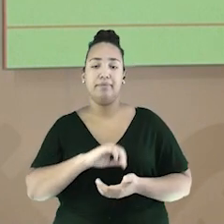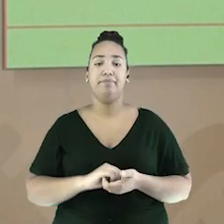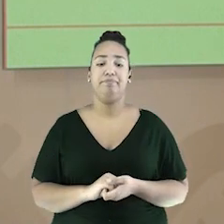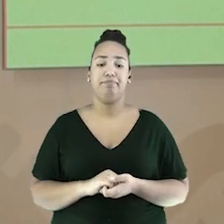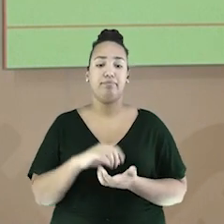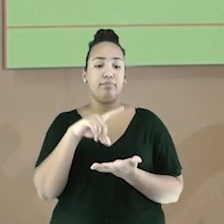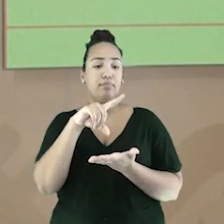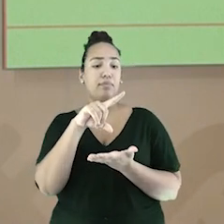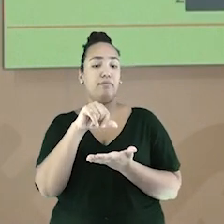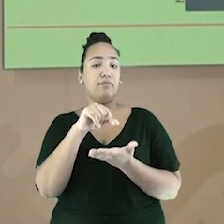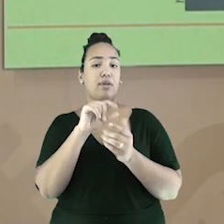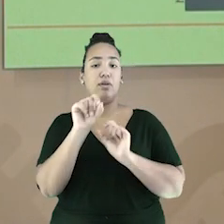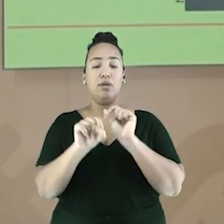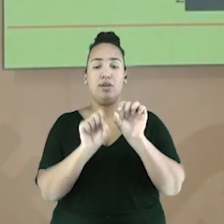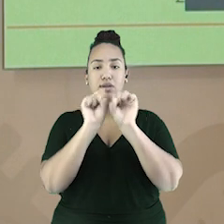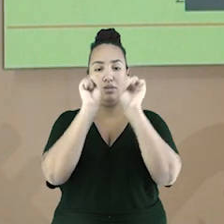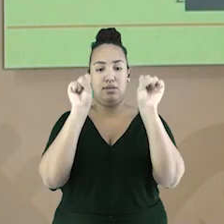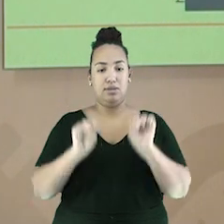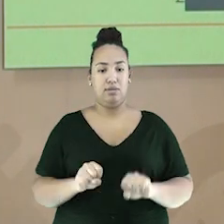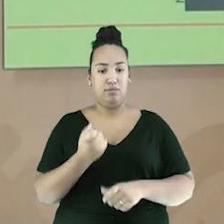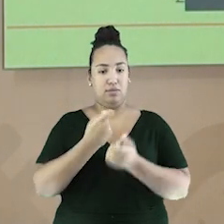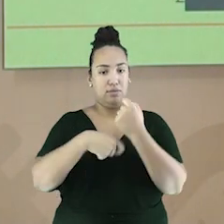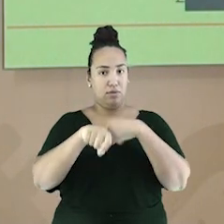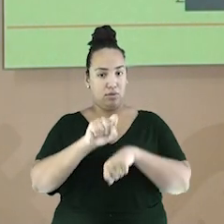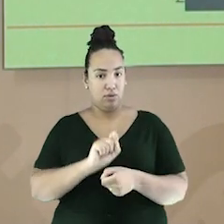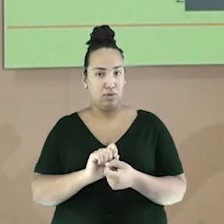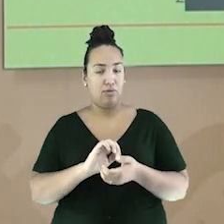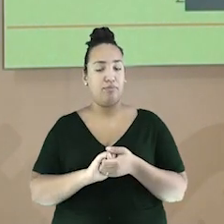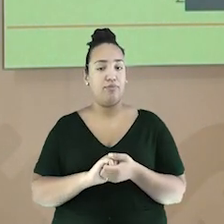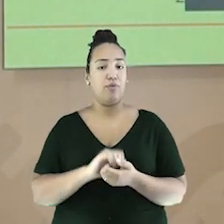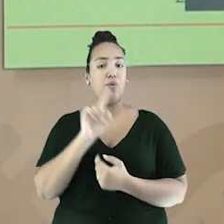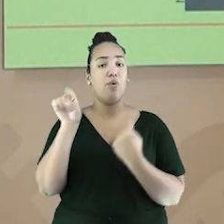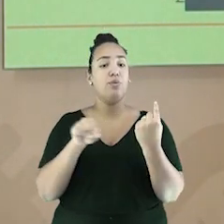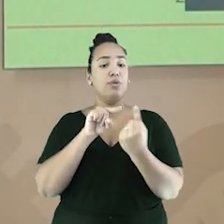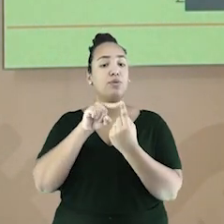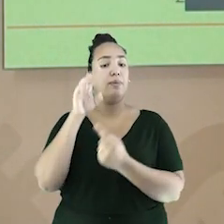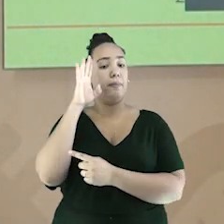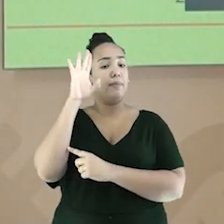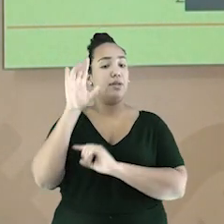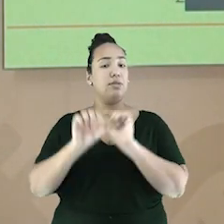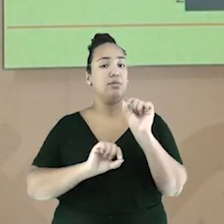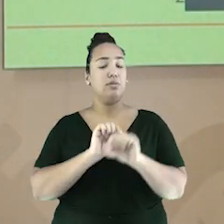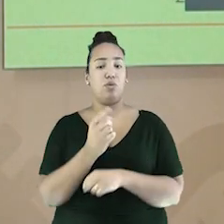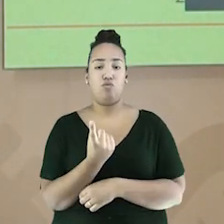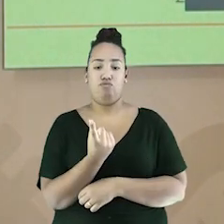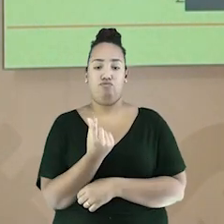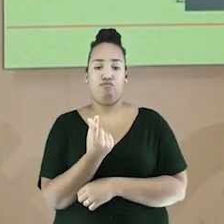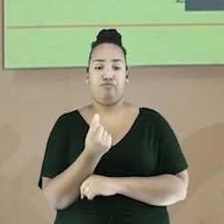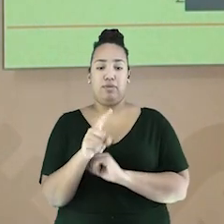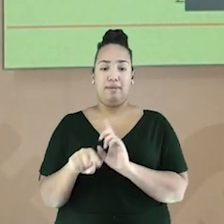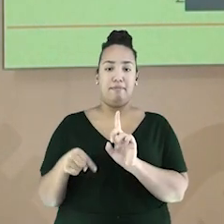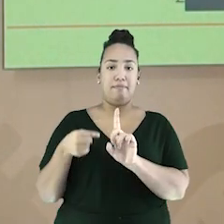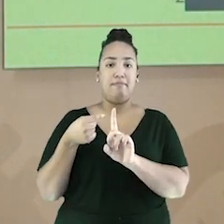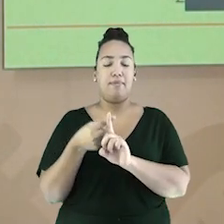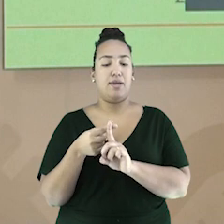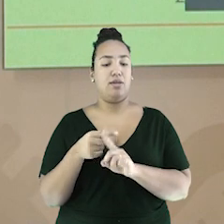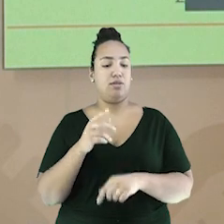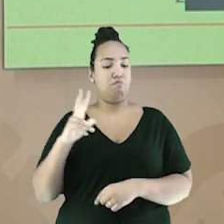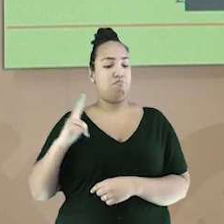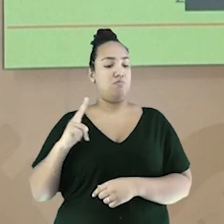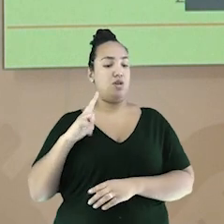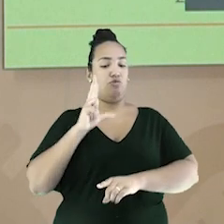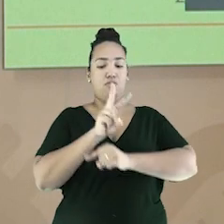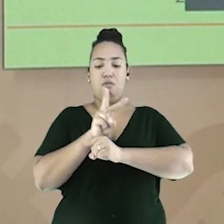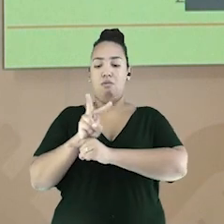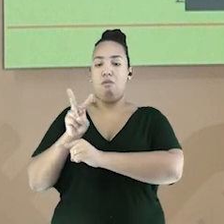objetivo é o acúmulo do lucro e da proteção da propriedade privada. Os burgueses eram livres para utilizar suas terras